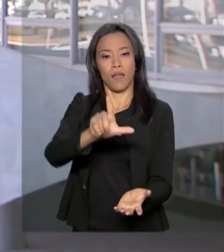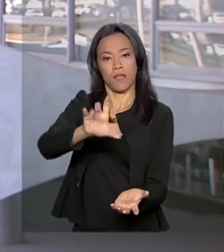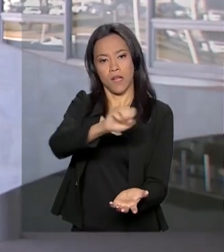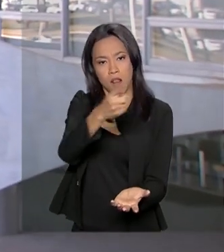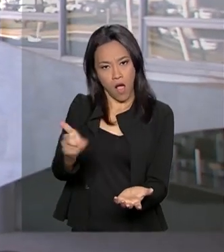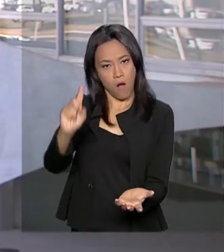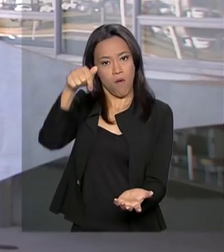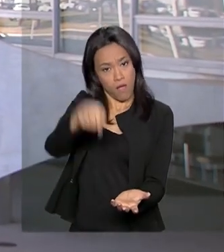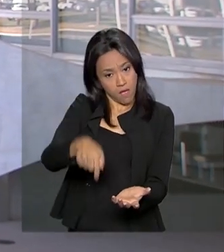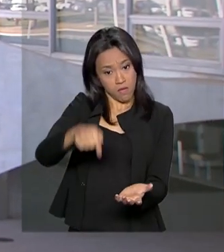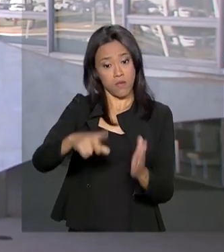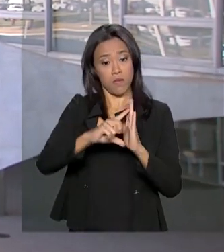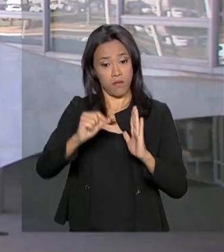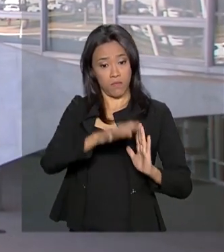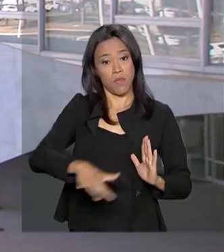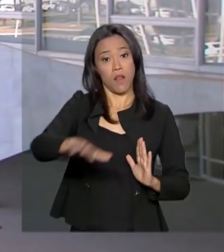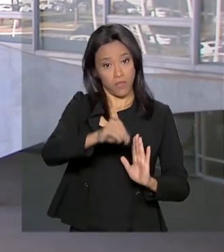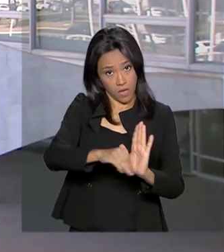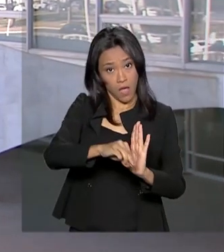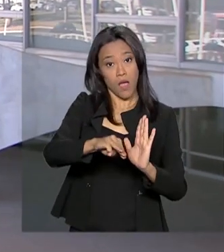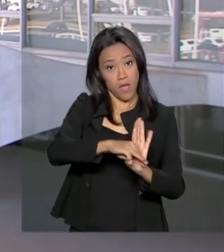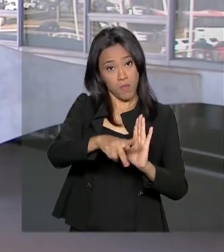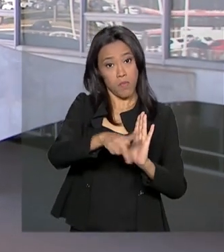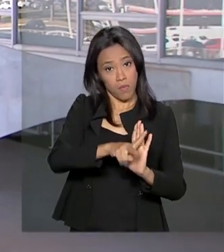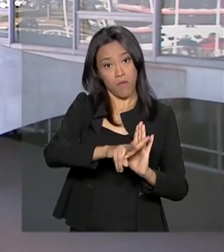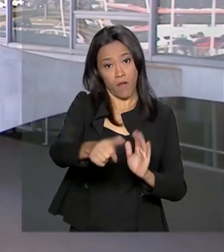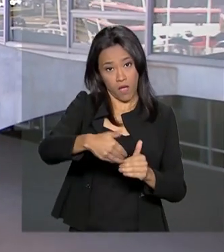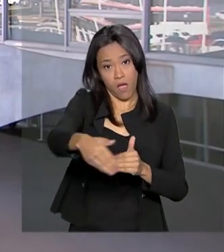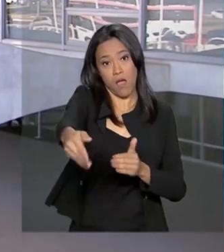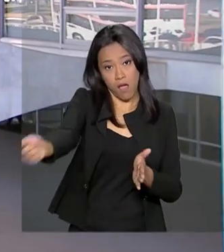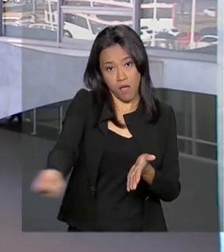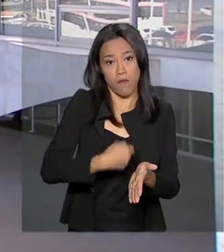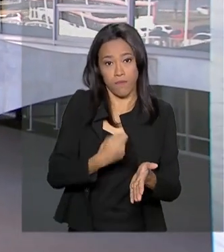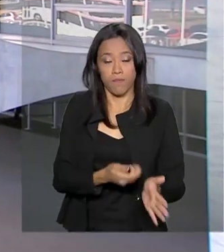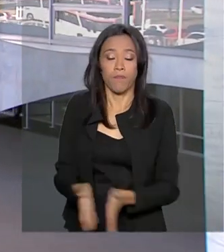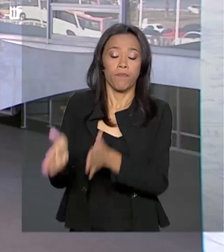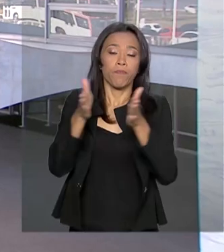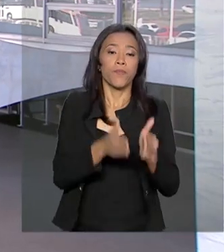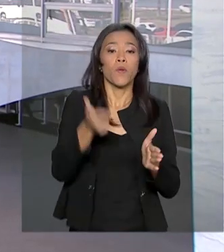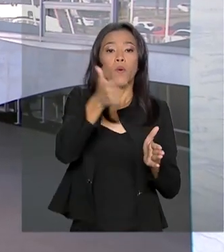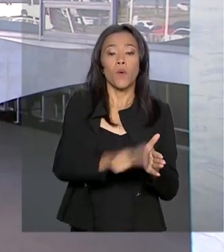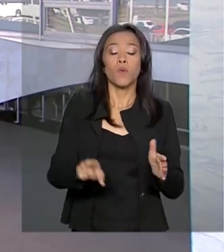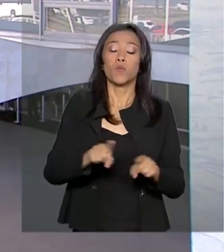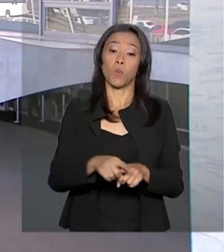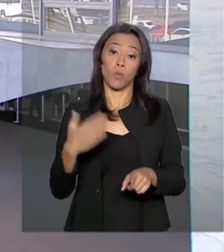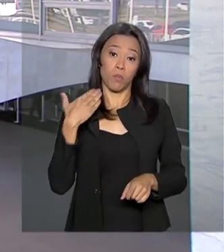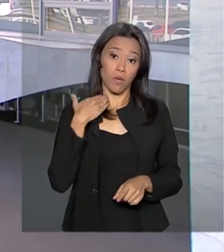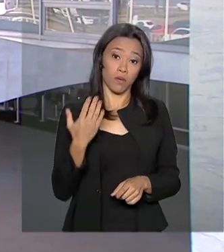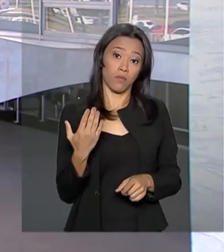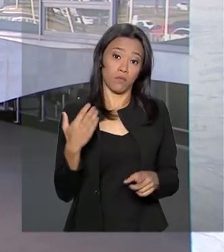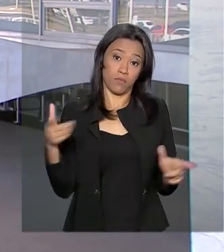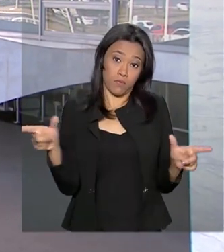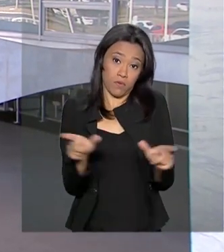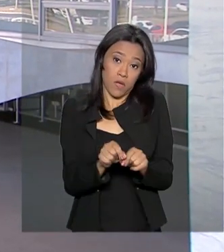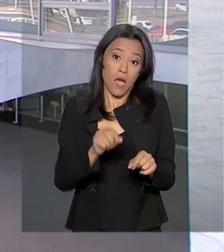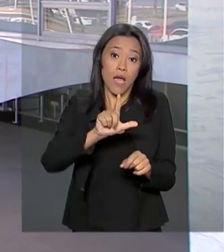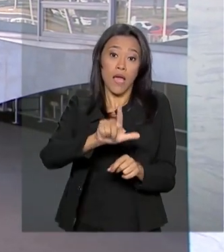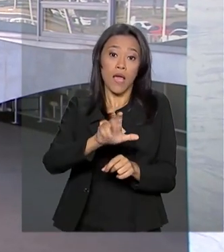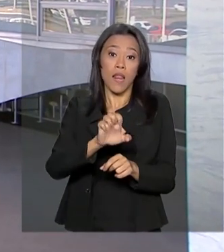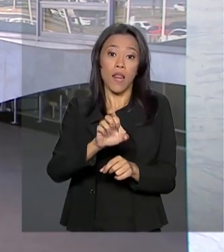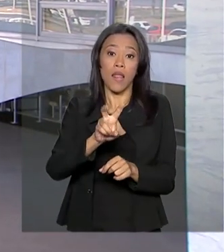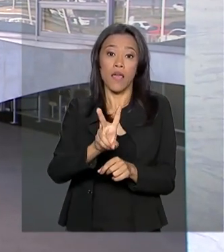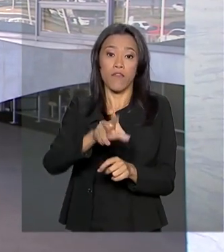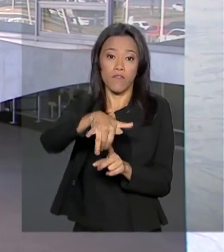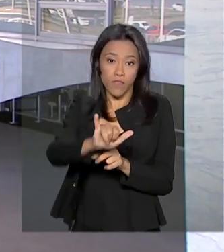aqui no Palácio do Planalto. Bom, mudando de assunto, o presidente do BNDES, Joaquim Levy, pediu demissão do cargo neste domingo em